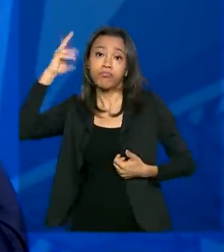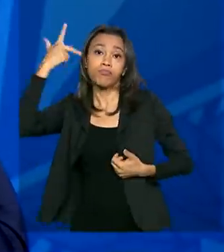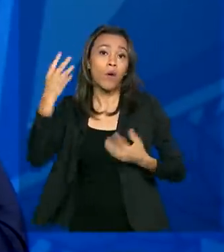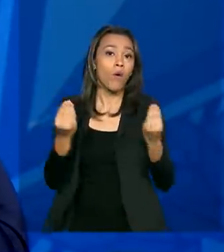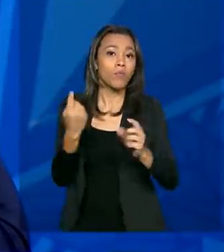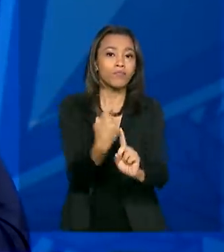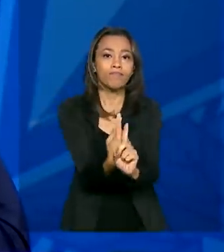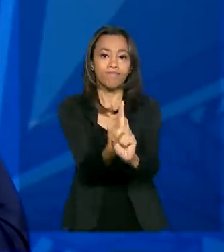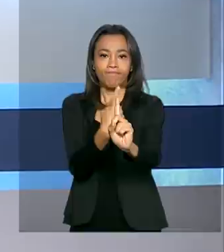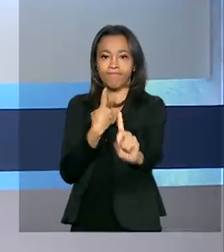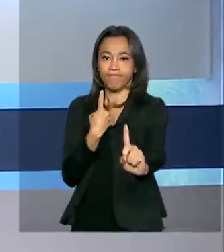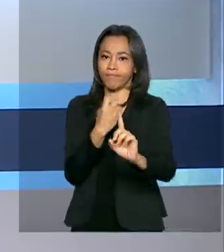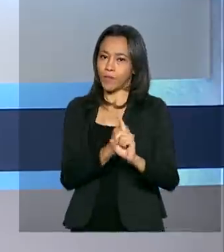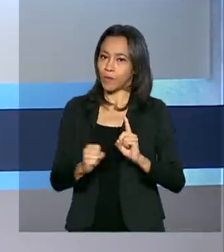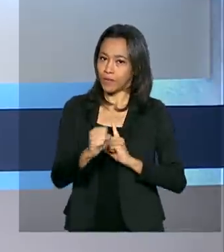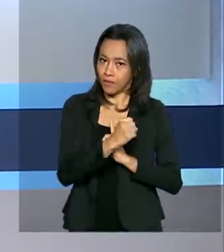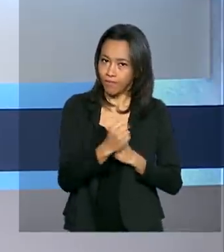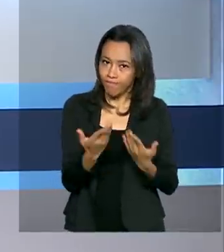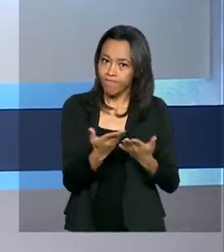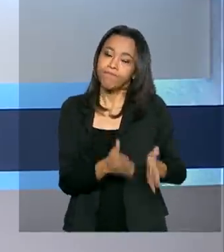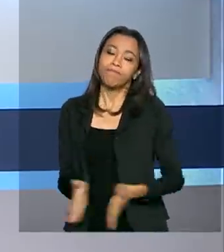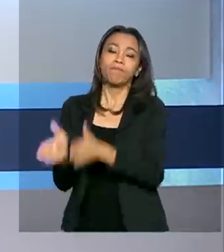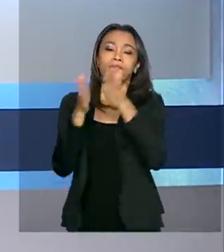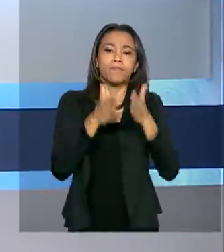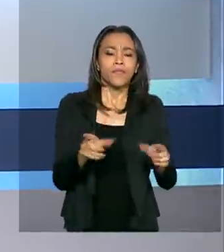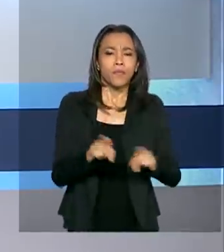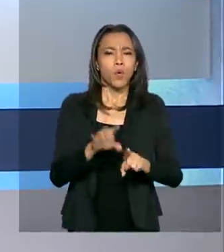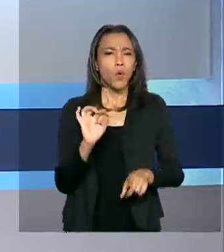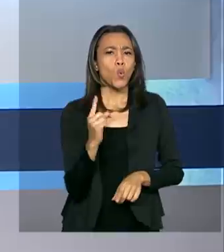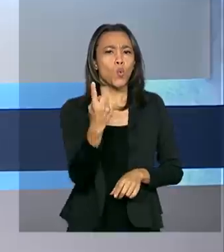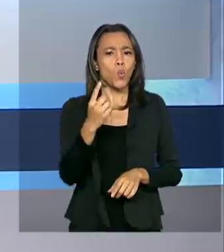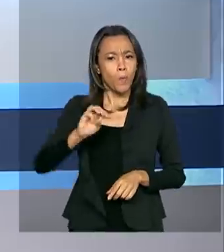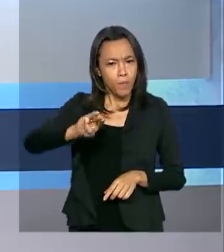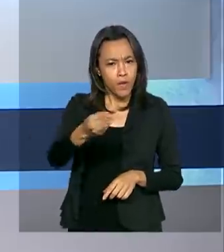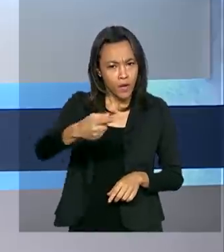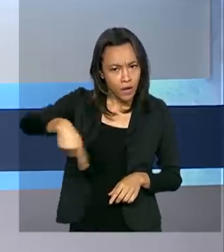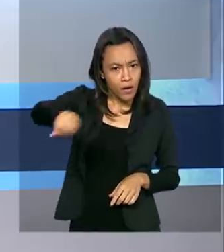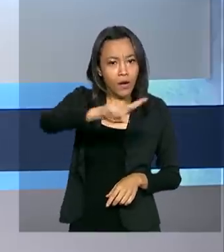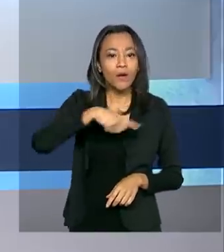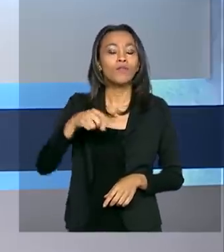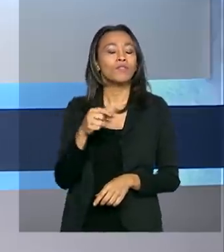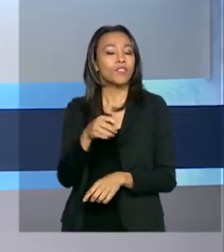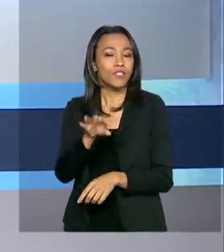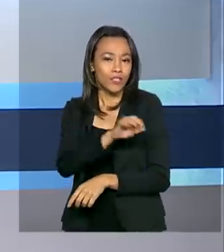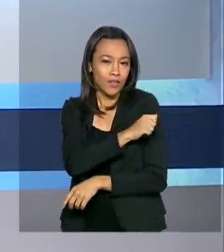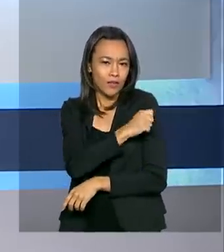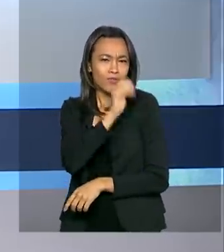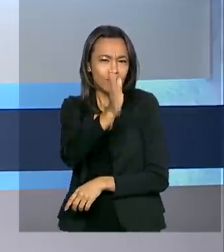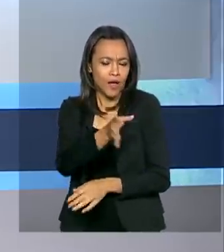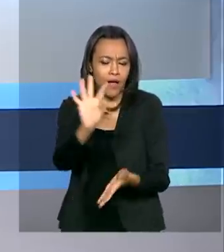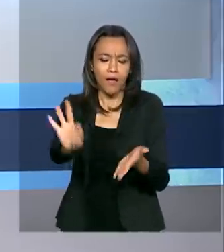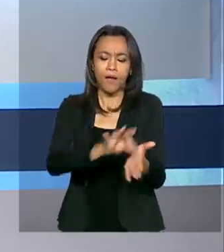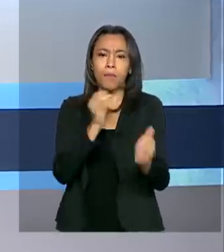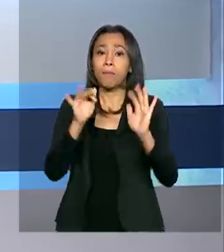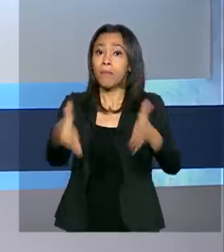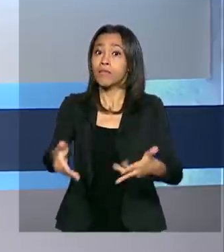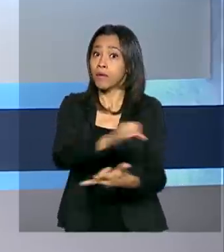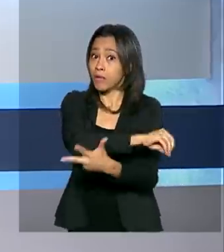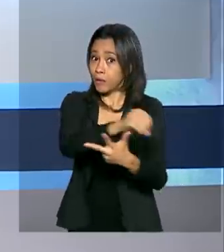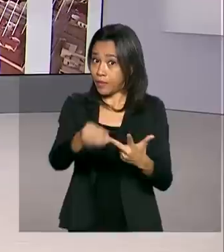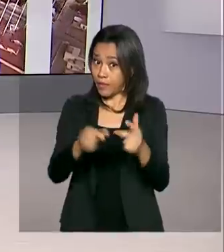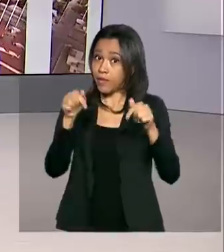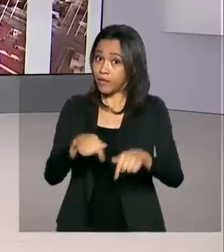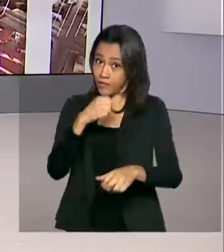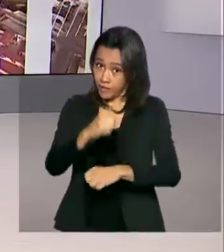ao distanciamento social. E veja também, um milhão de estudantes já se inscreveram para participar do Enem este